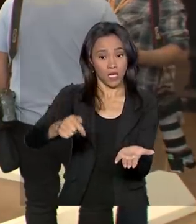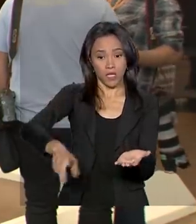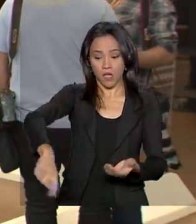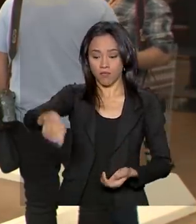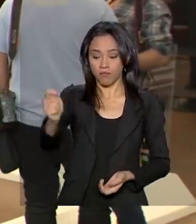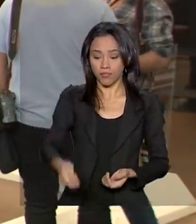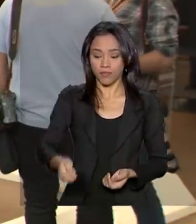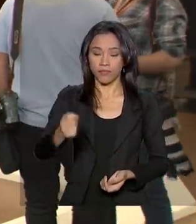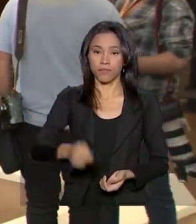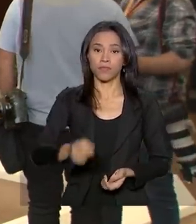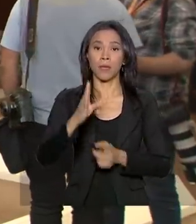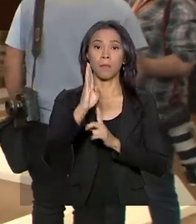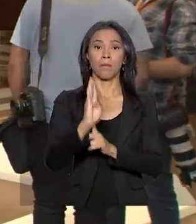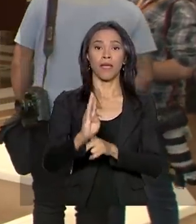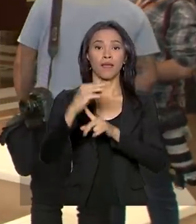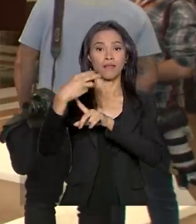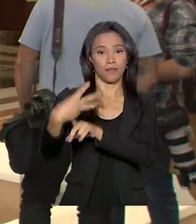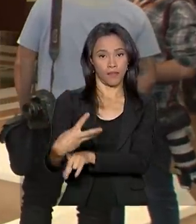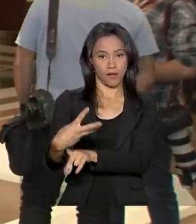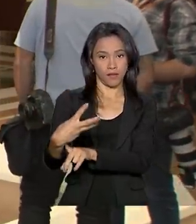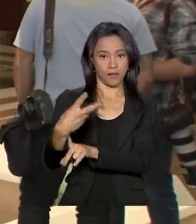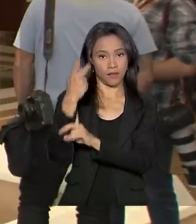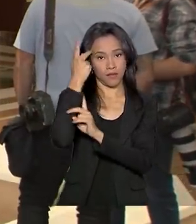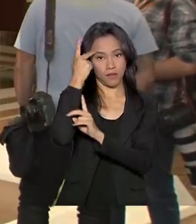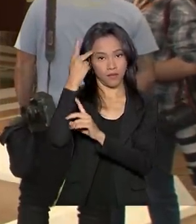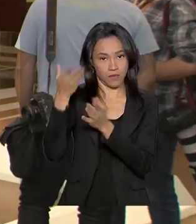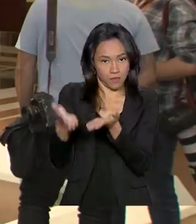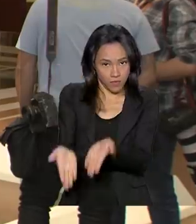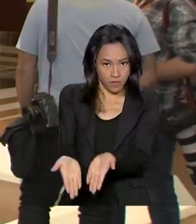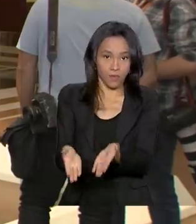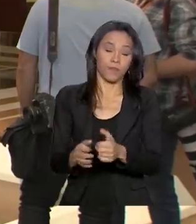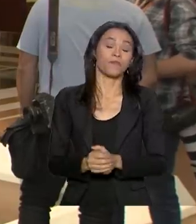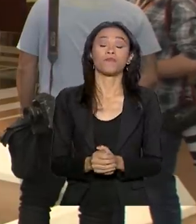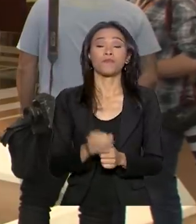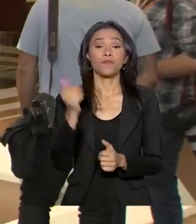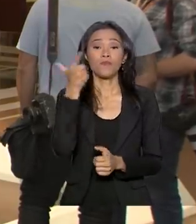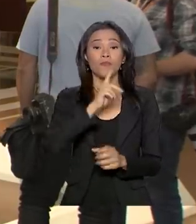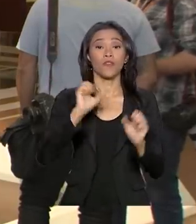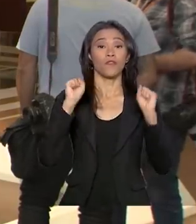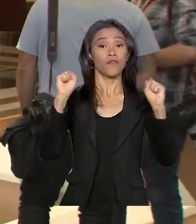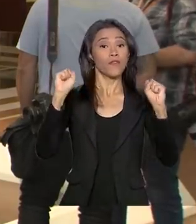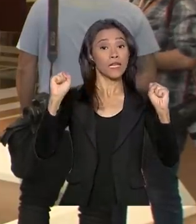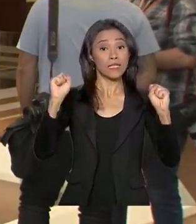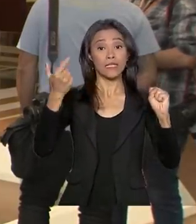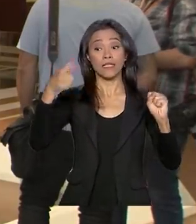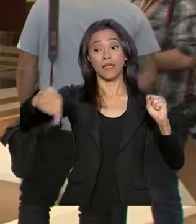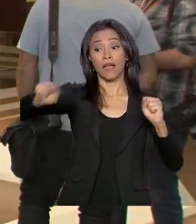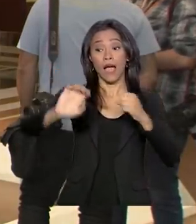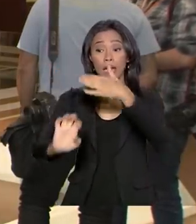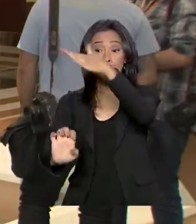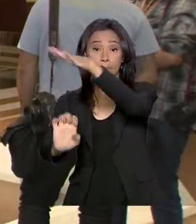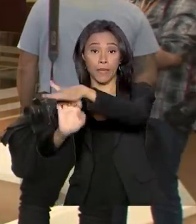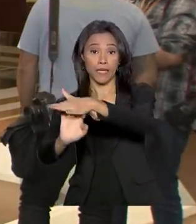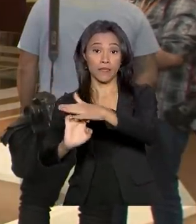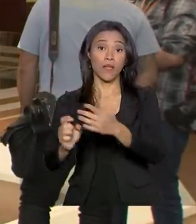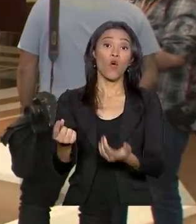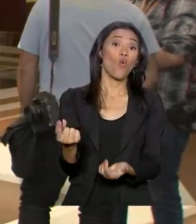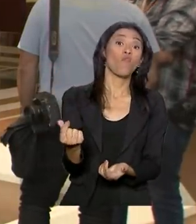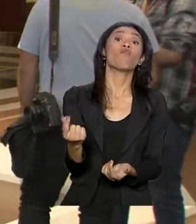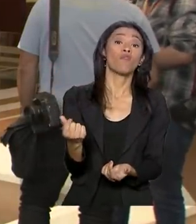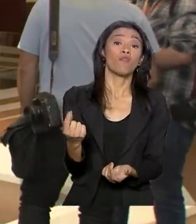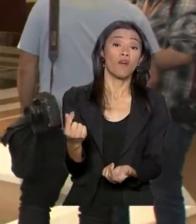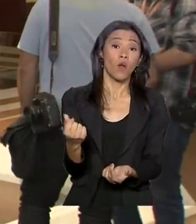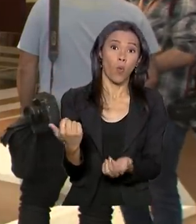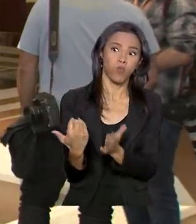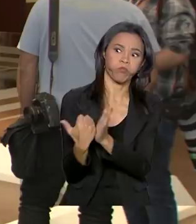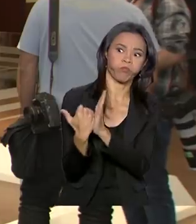B3, a Bolsa de Valores em São Paulo. Vence o leilão a empresa que apresentar o maior valor de outorga,